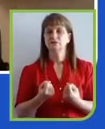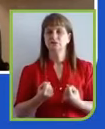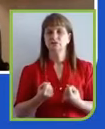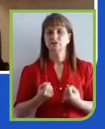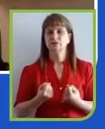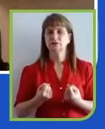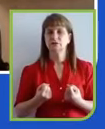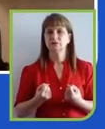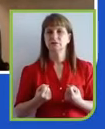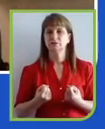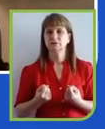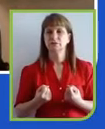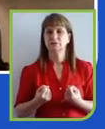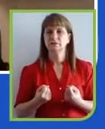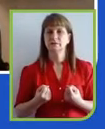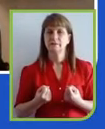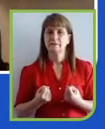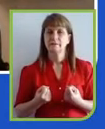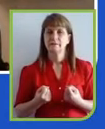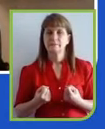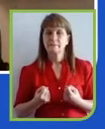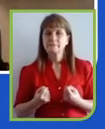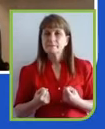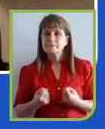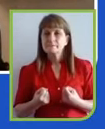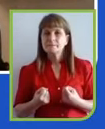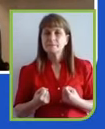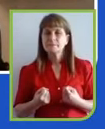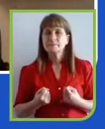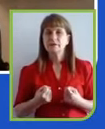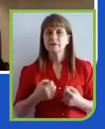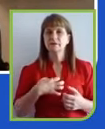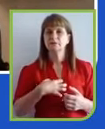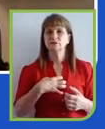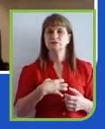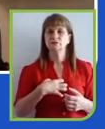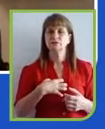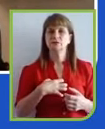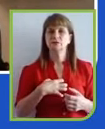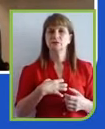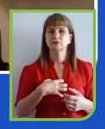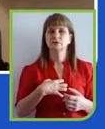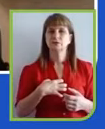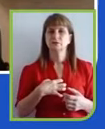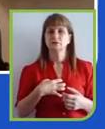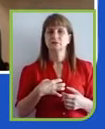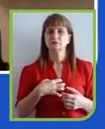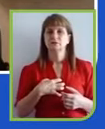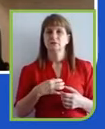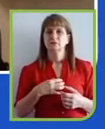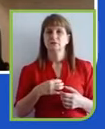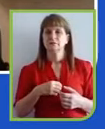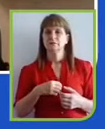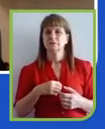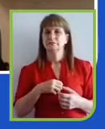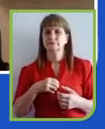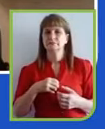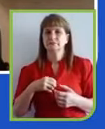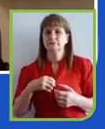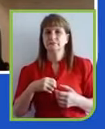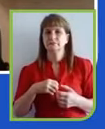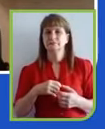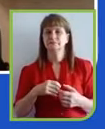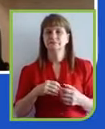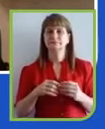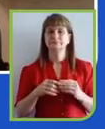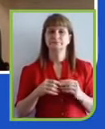empresarialmente, de uma forma coordenada e esses esforços não sejam simplesmente pontuais